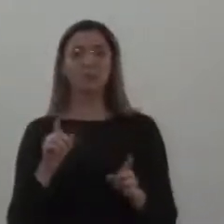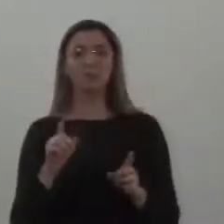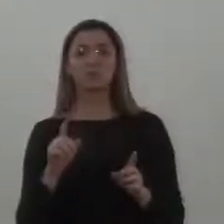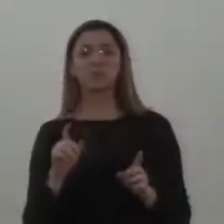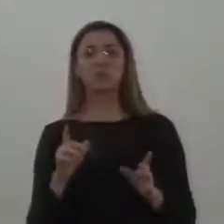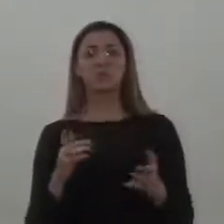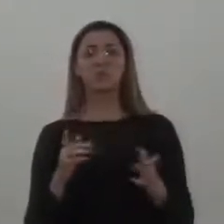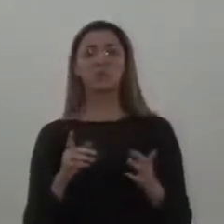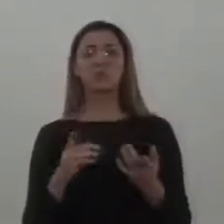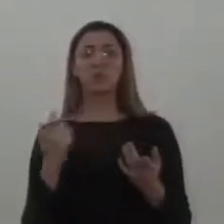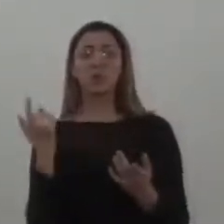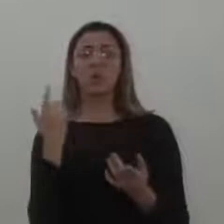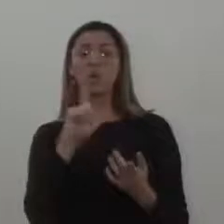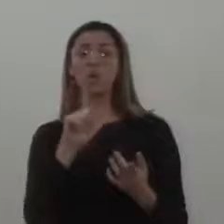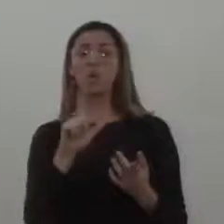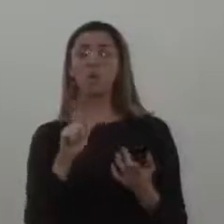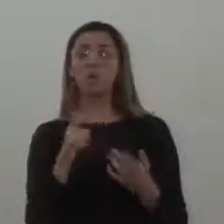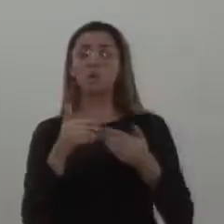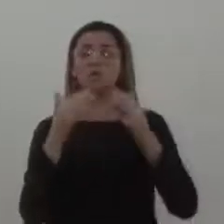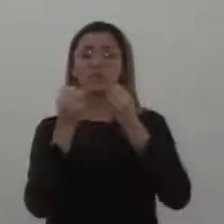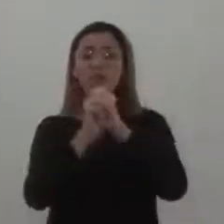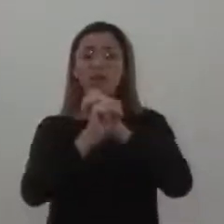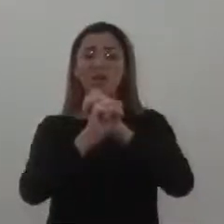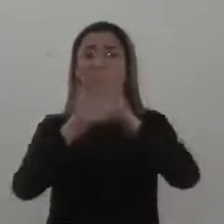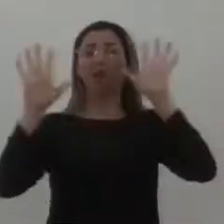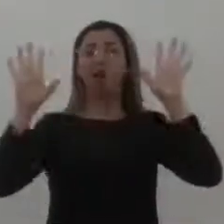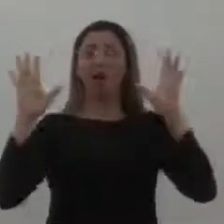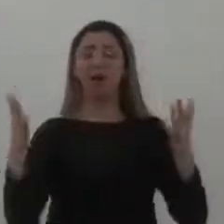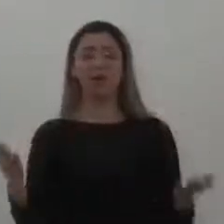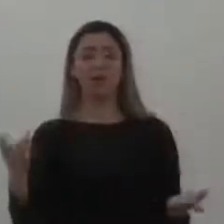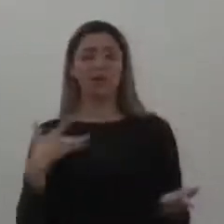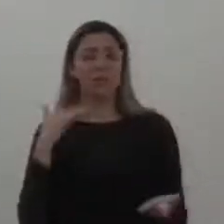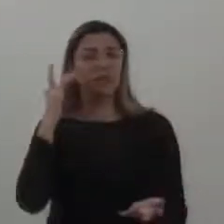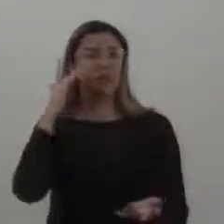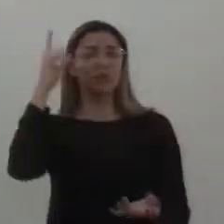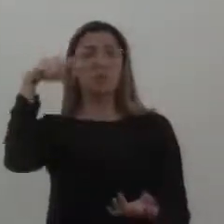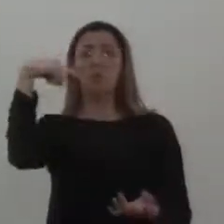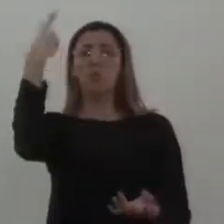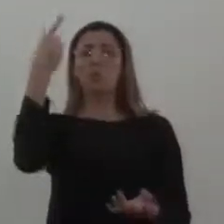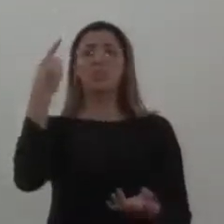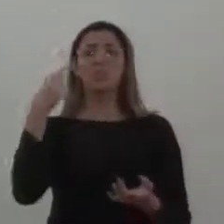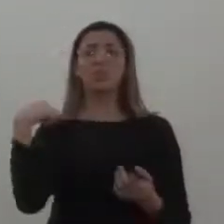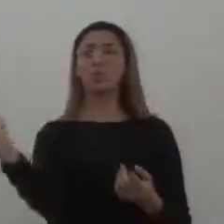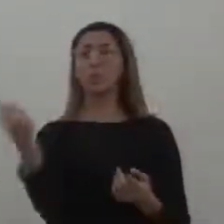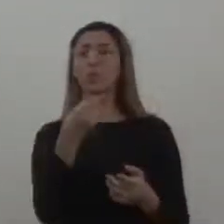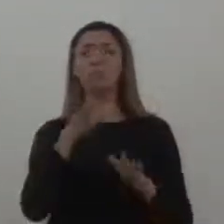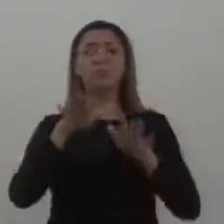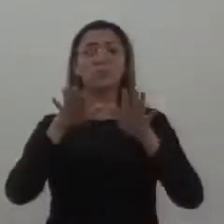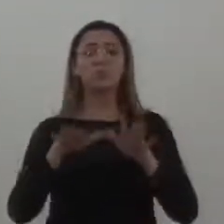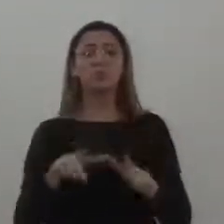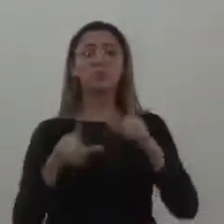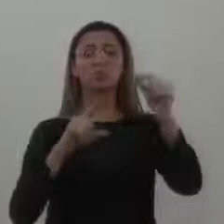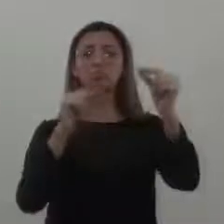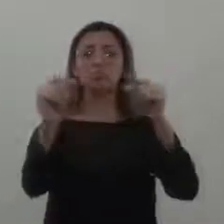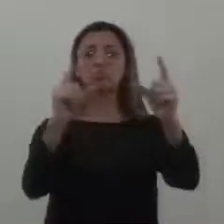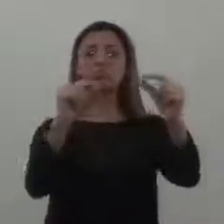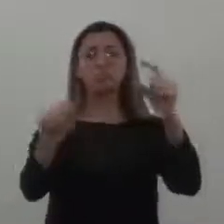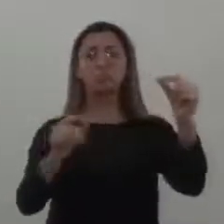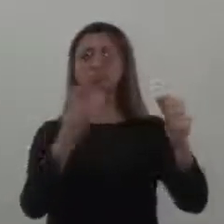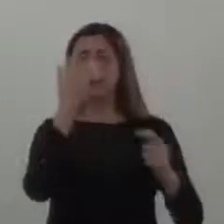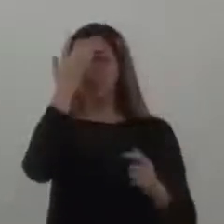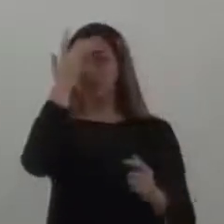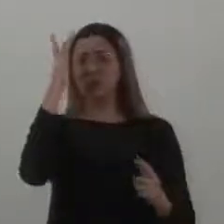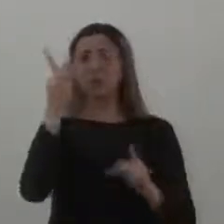testa o serviço para a cidade, que seja com clareza. Não sabemos se vamos estar mais aqui o ano que vem nessa casa dos pontos para o ganhador. Isso é um incórdio que vai dizer a população.